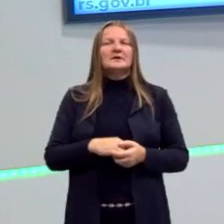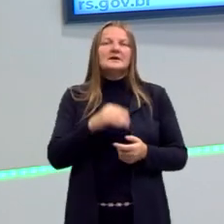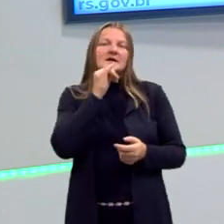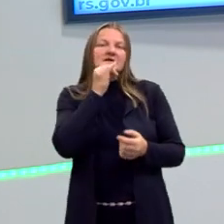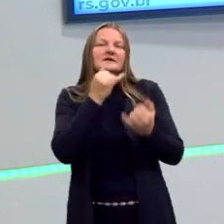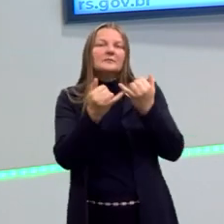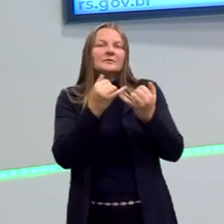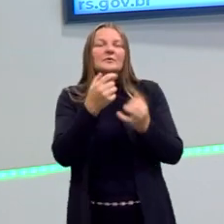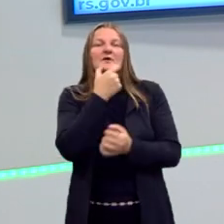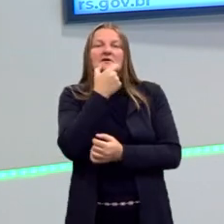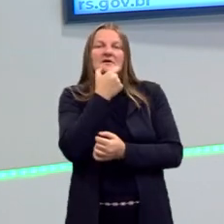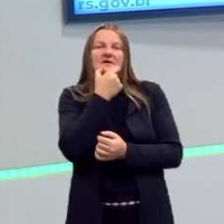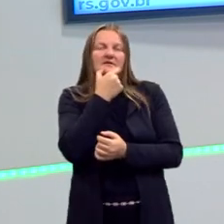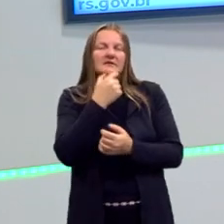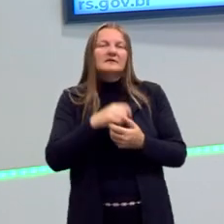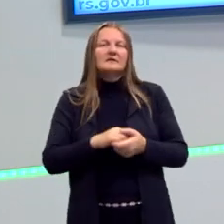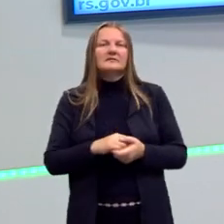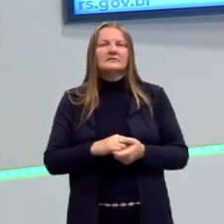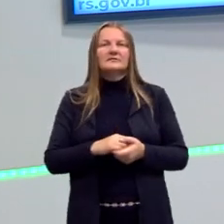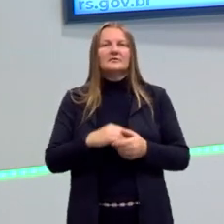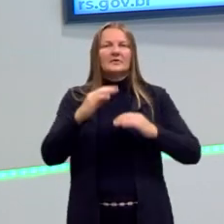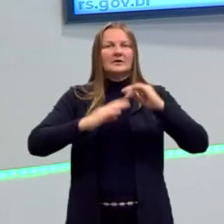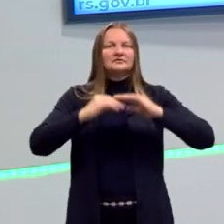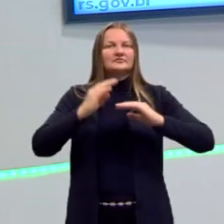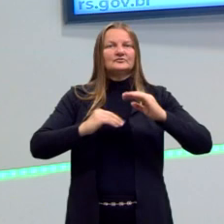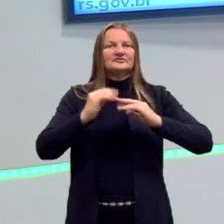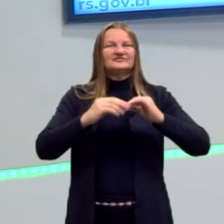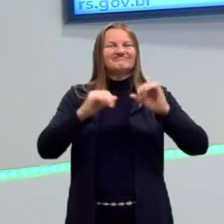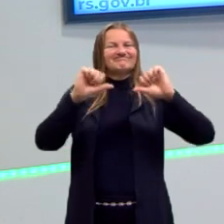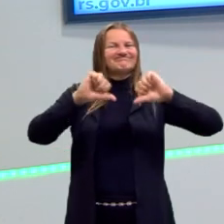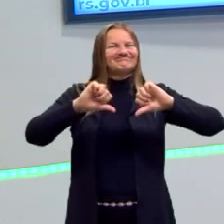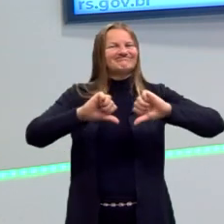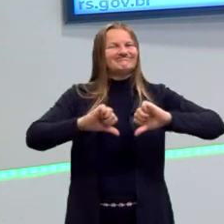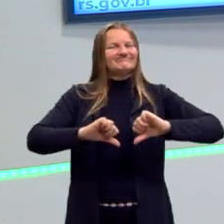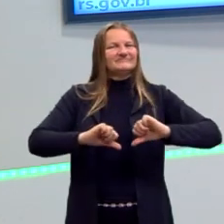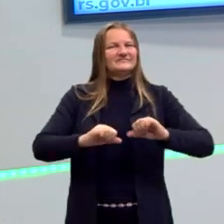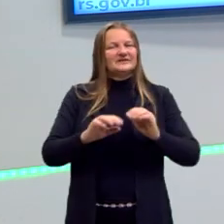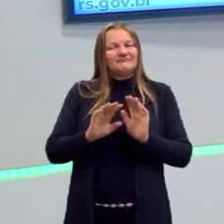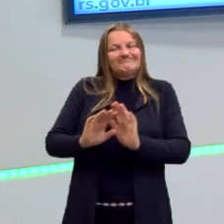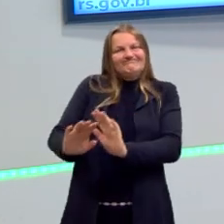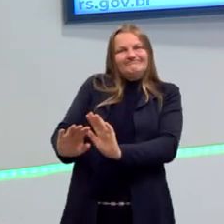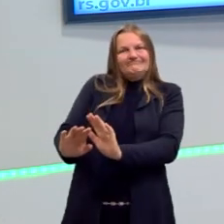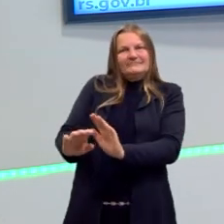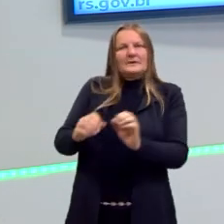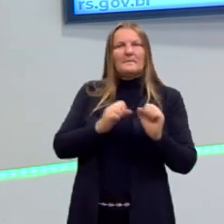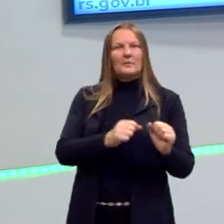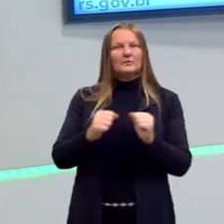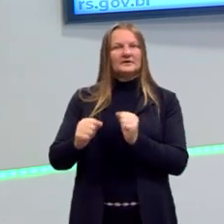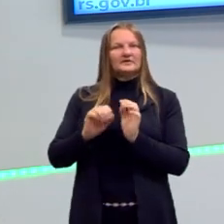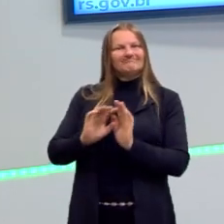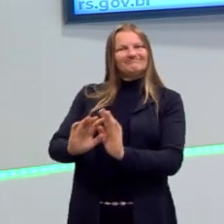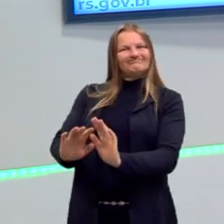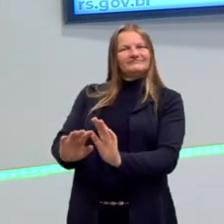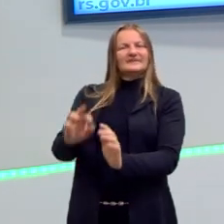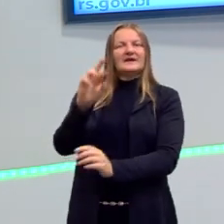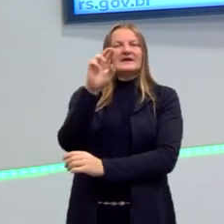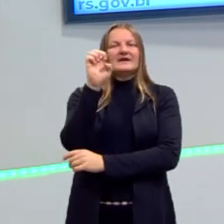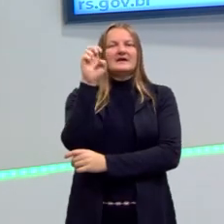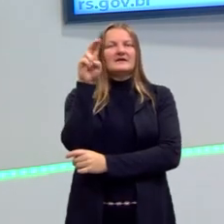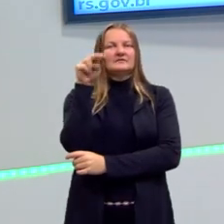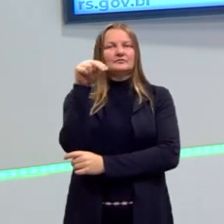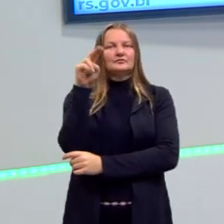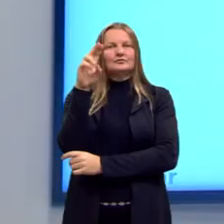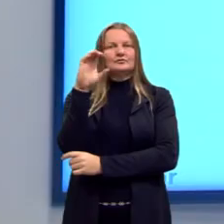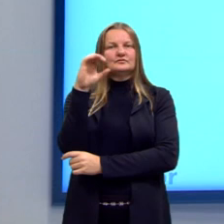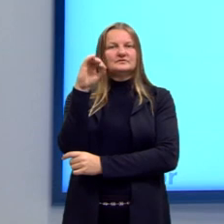Inglaterra, que as suas atitudes não foram virtuosas, ele acaba renunciando. Então, o aconteceu? Apareceu a fortuna, entre